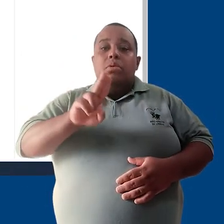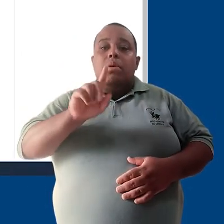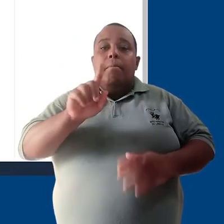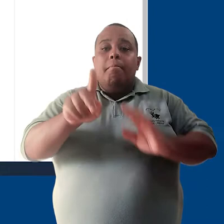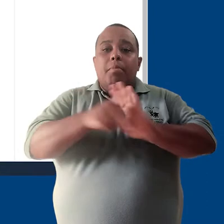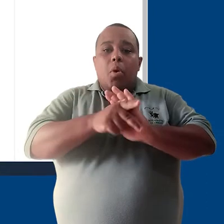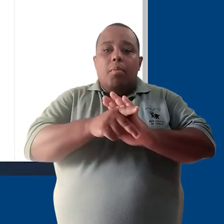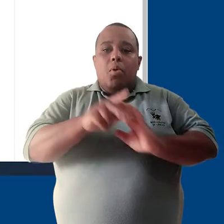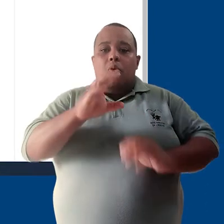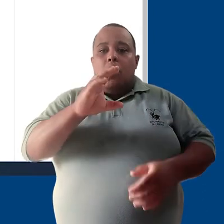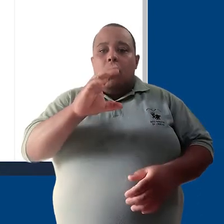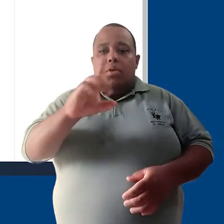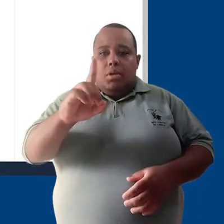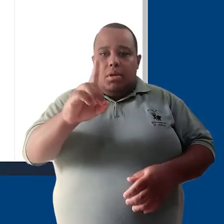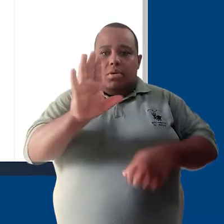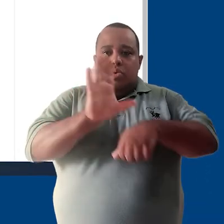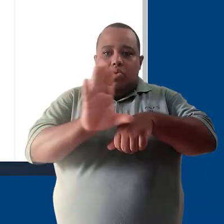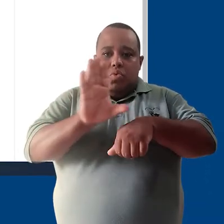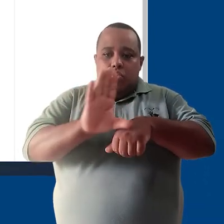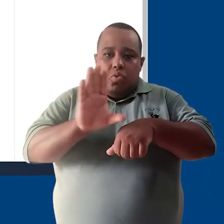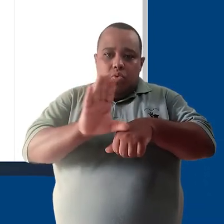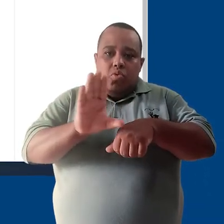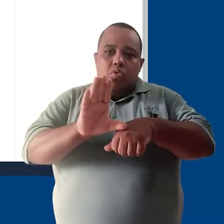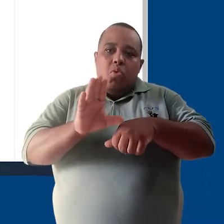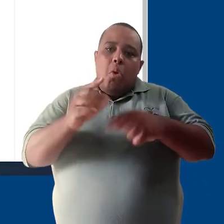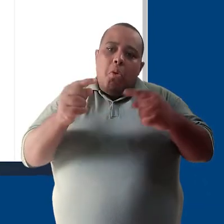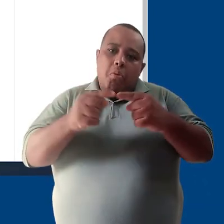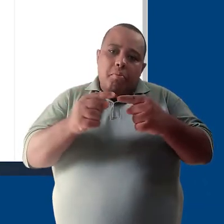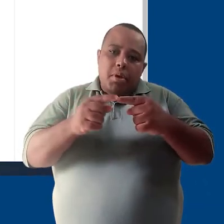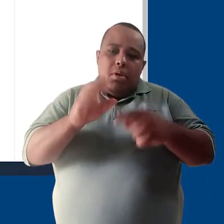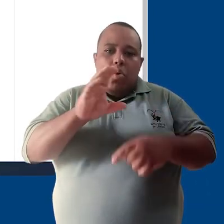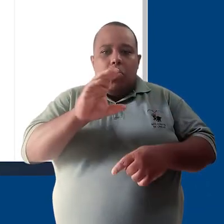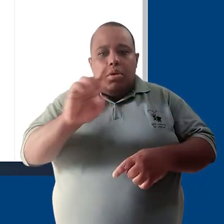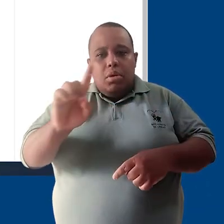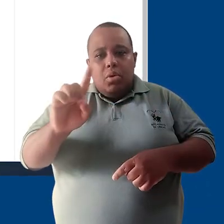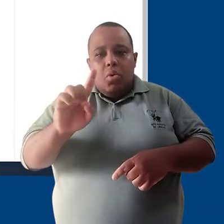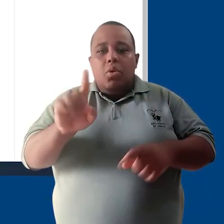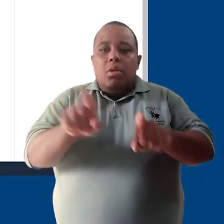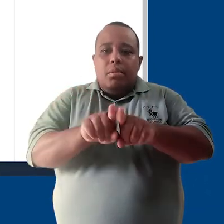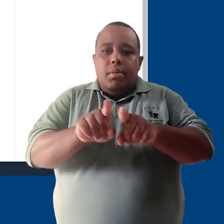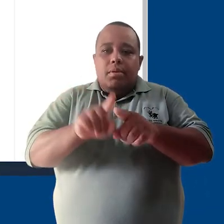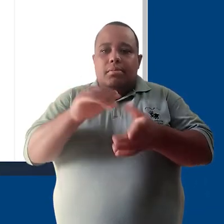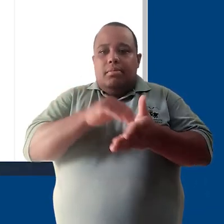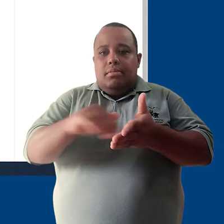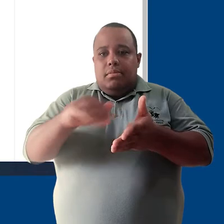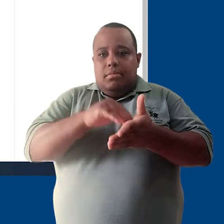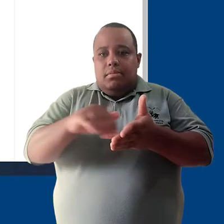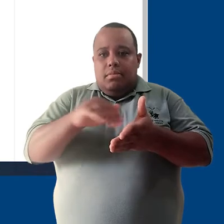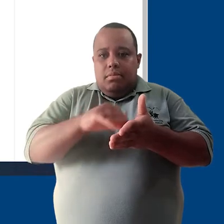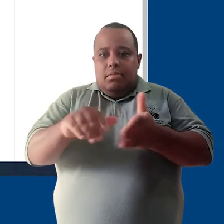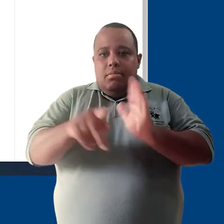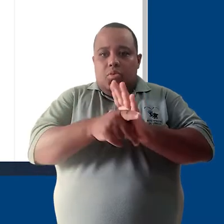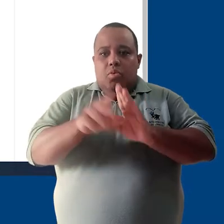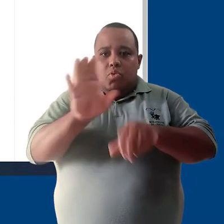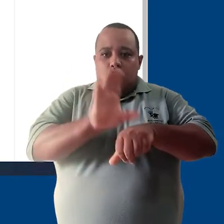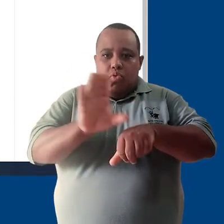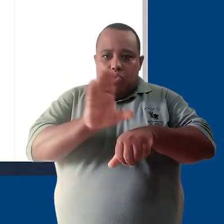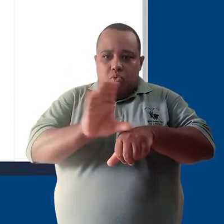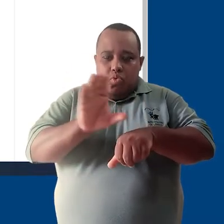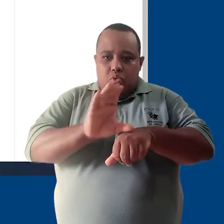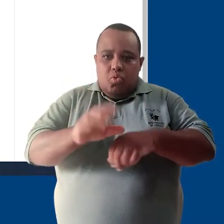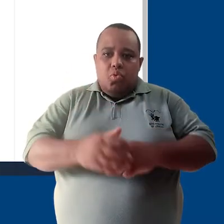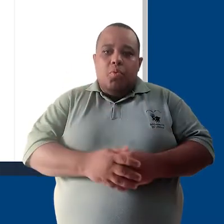coordenação de um curso, ou seja, coordenadores de curso e secretários de curso. Como